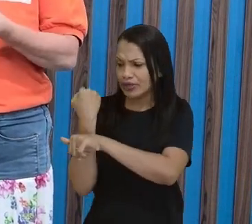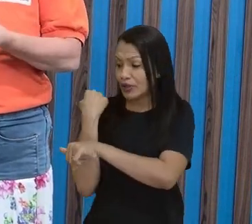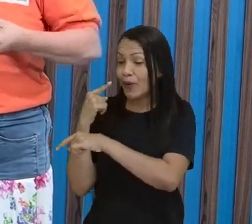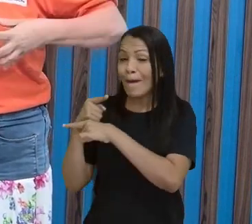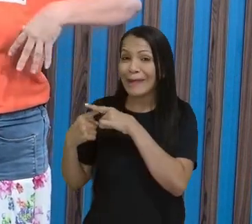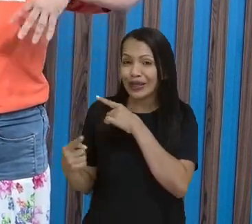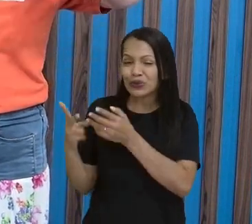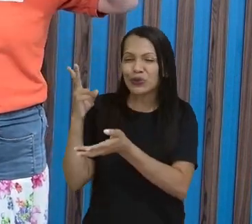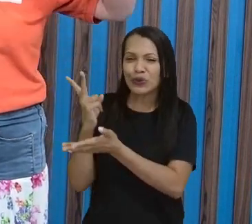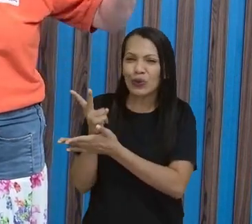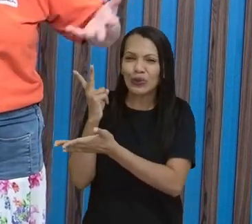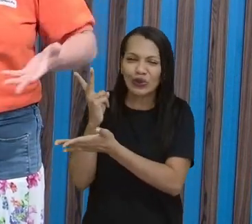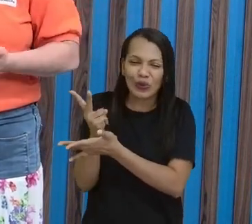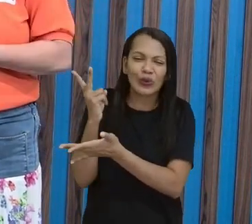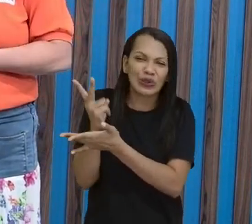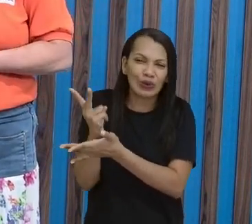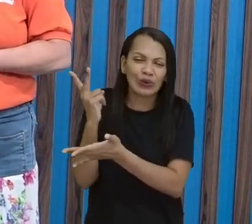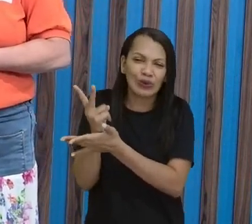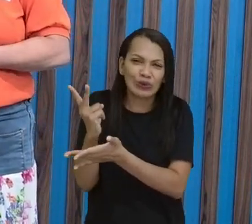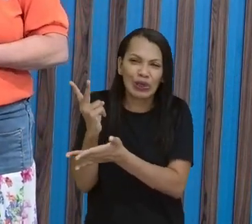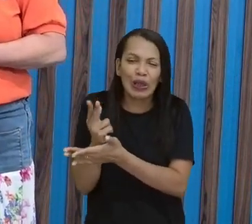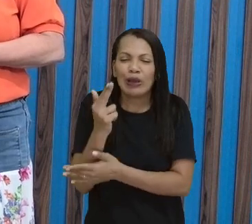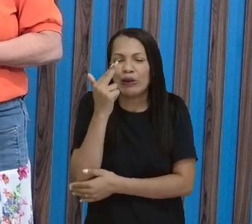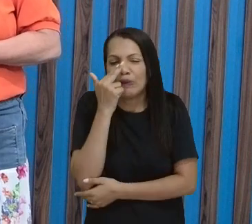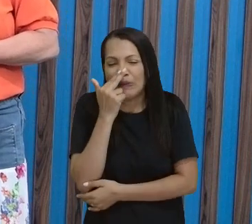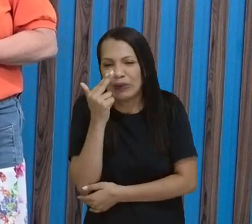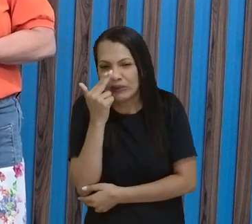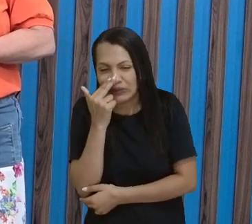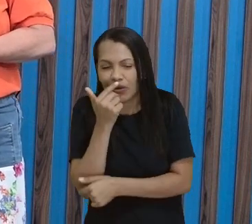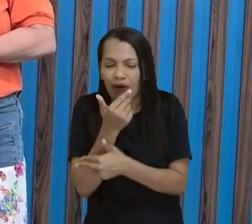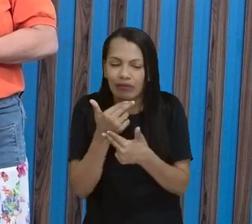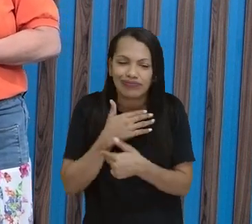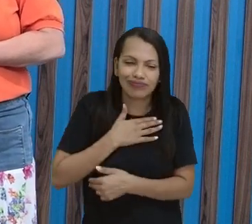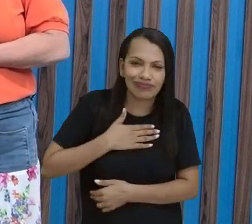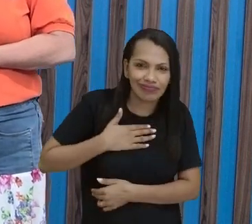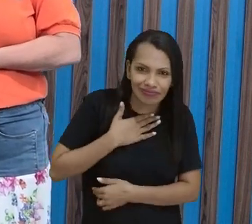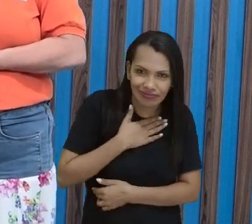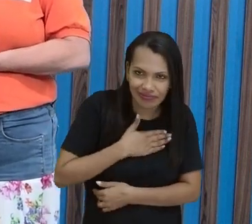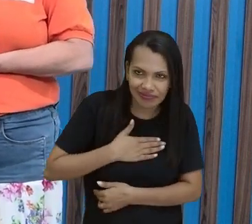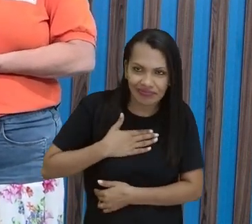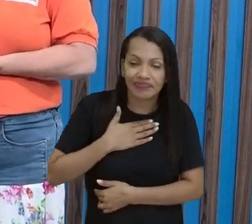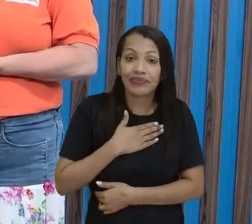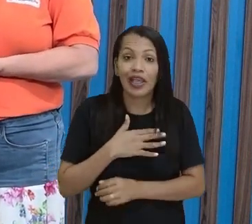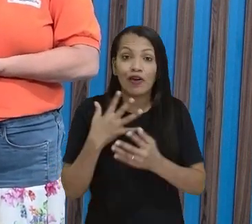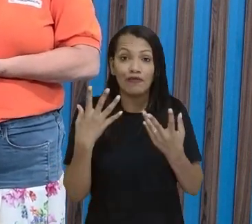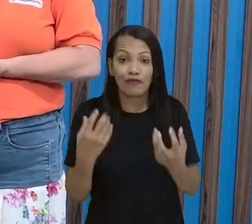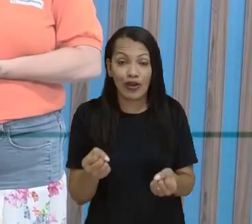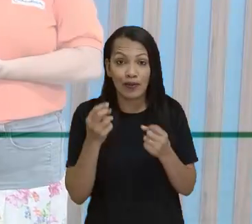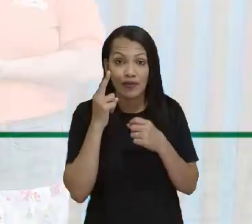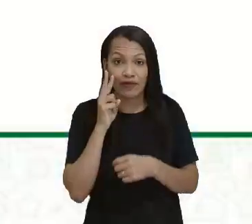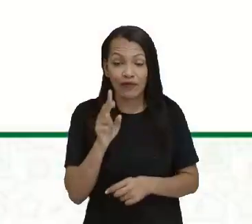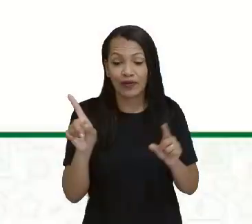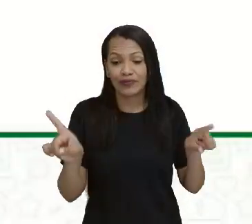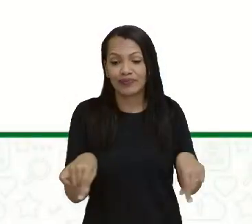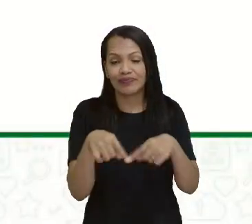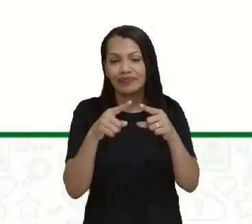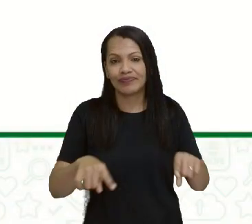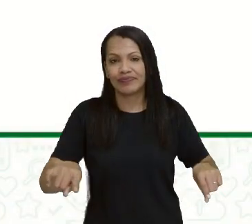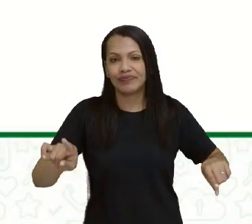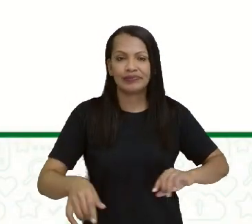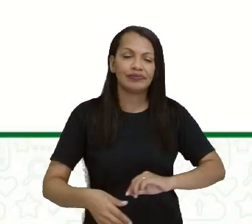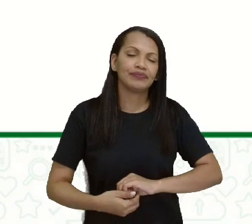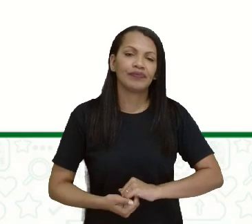entendimento de uma grande parcela. Então, vamos ouvir um pouquinho o que seria um clássico. Amém.